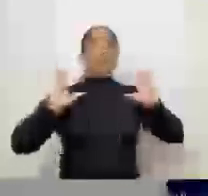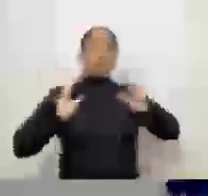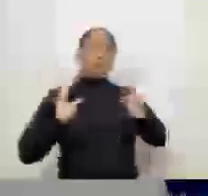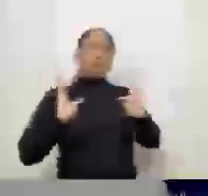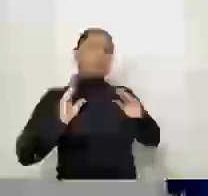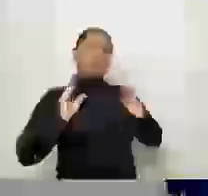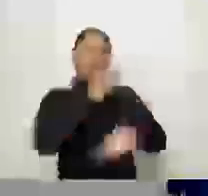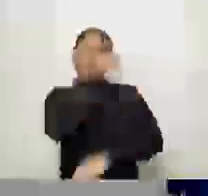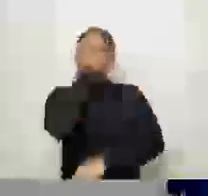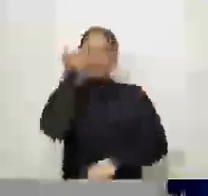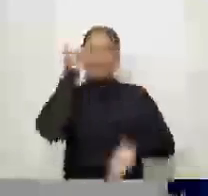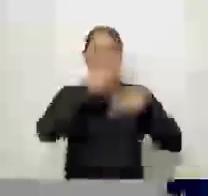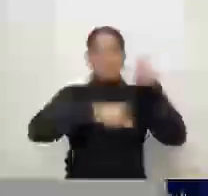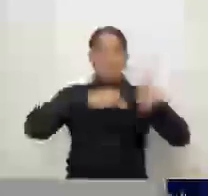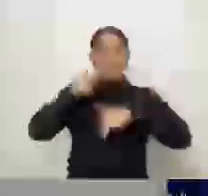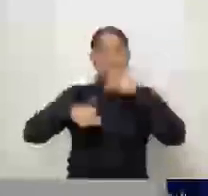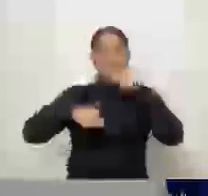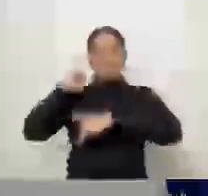Sendo a parte.